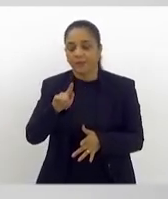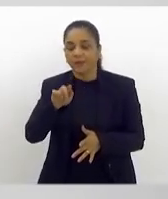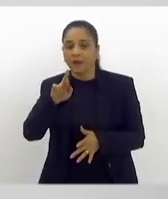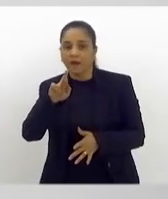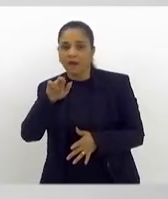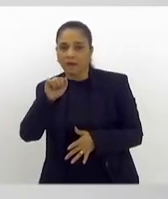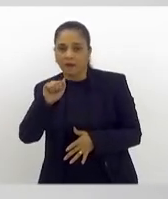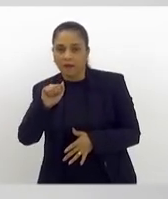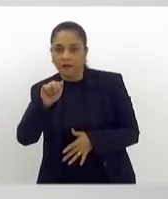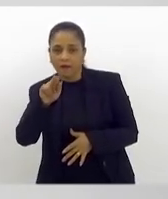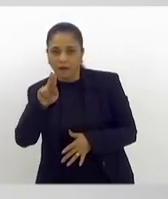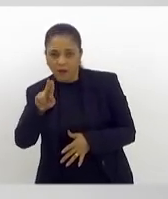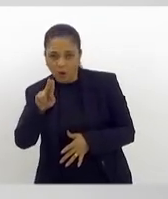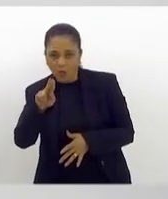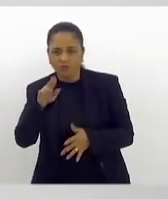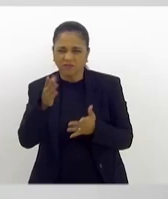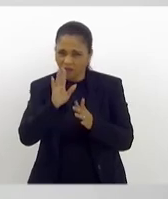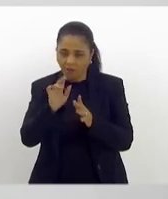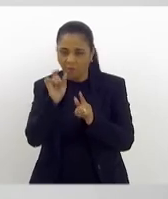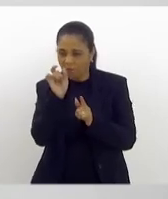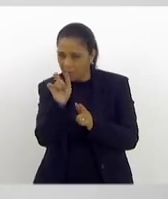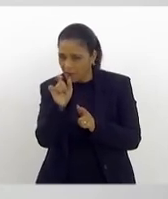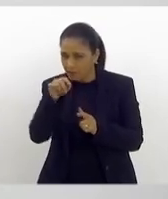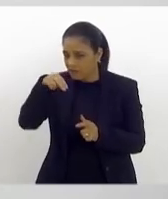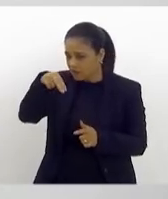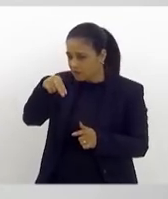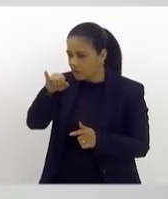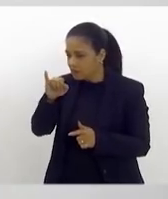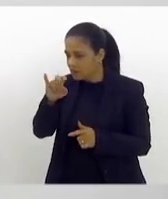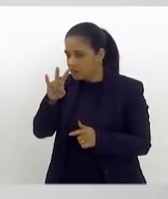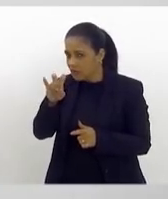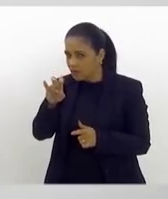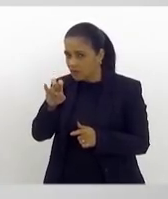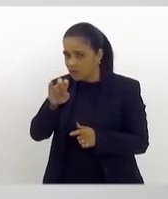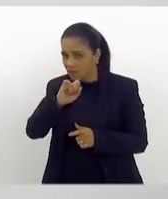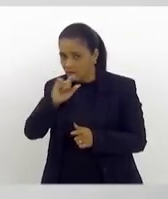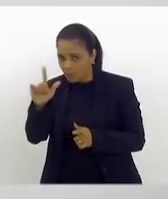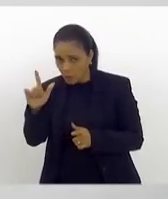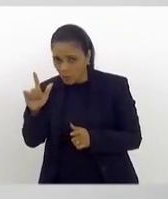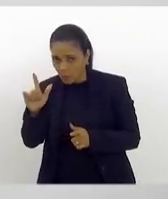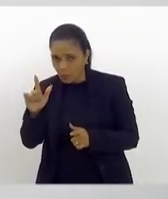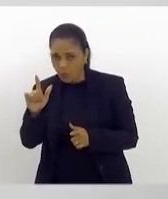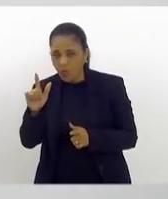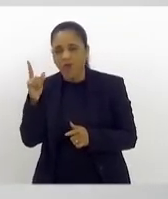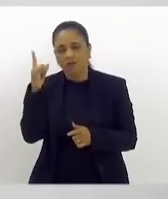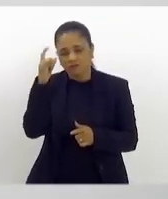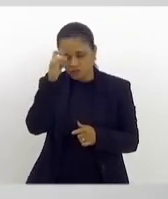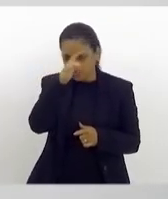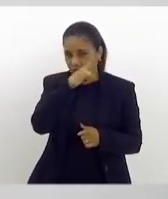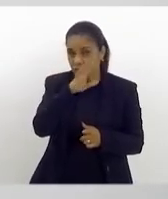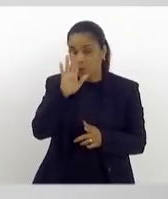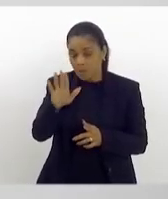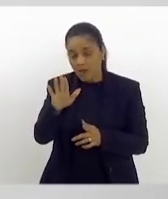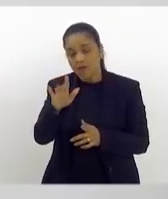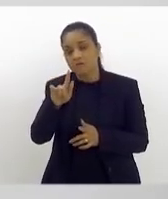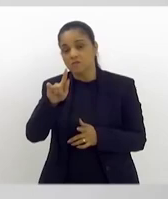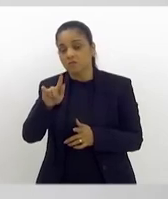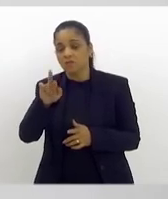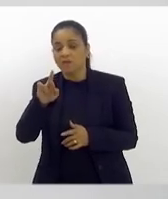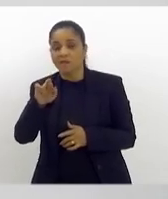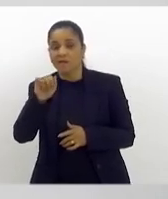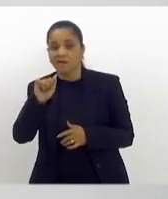níveis ou dificuldades, porque é difícil para todos. Mas um grau